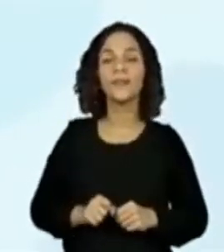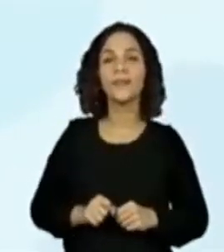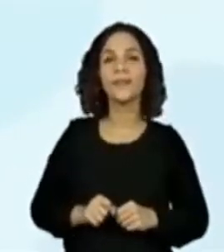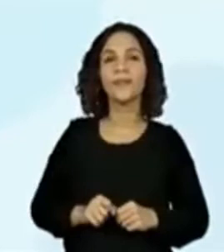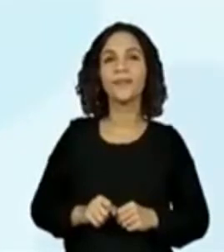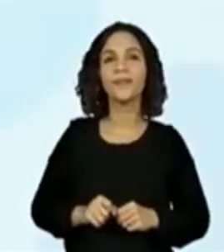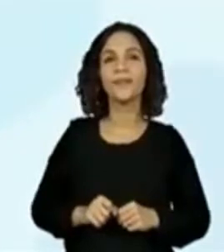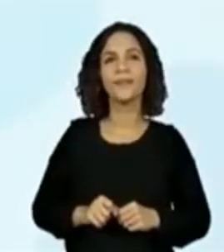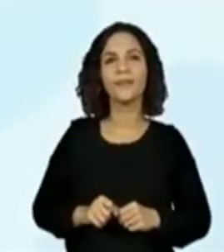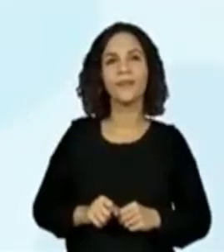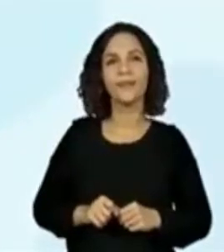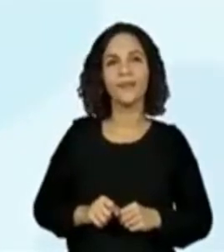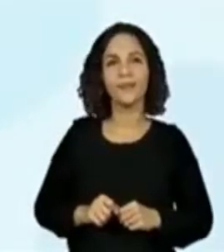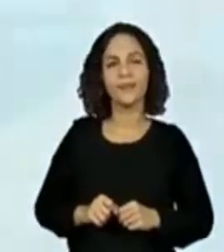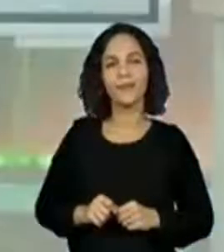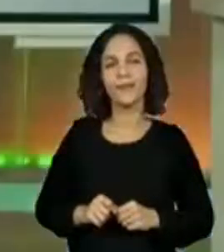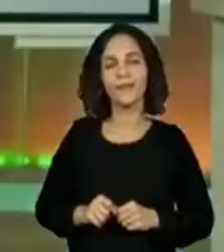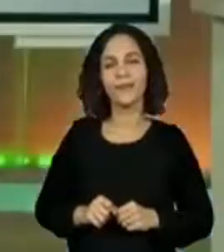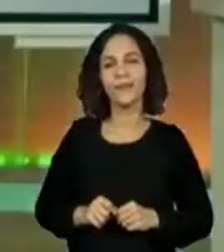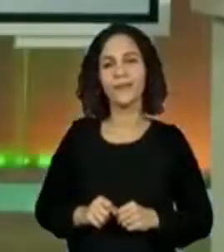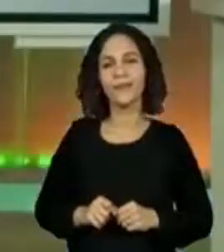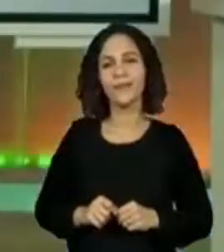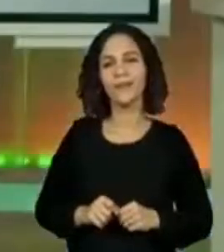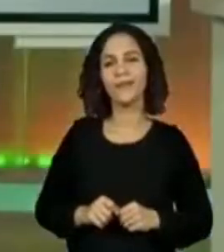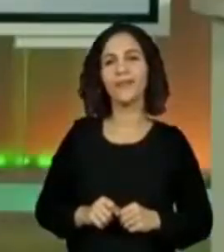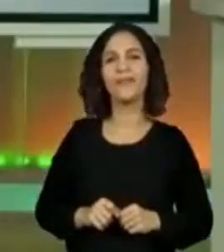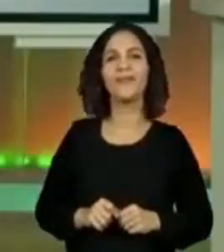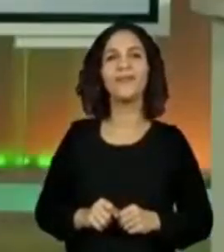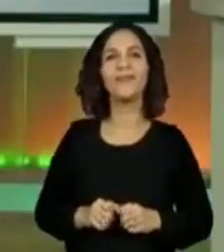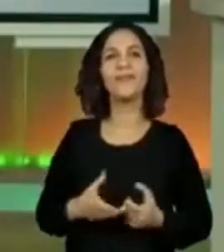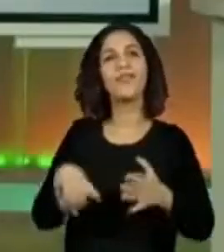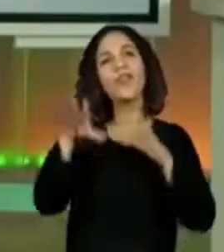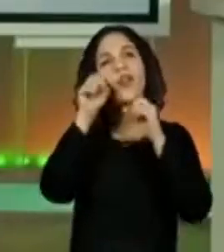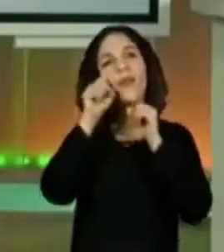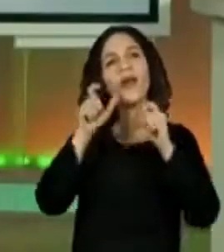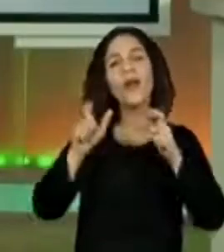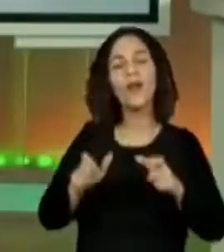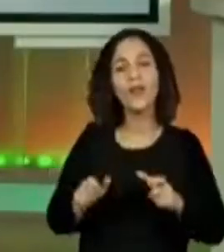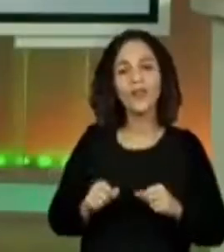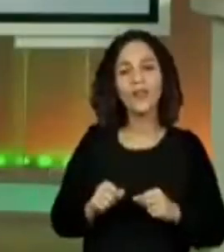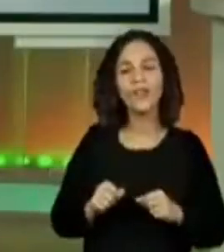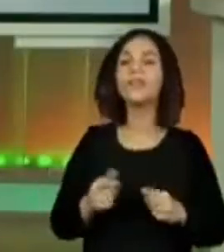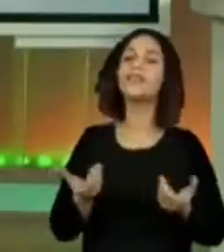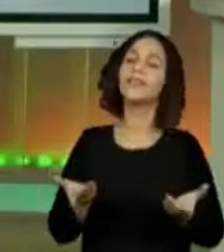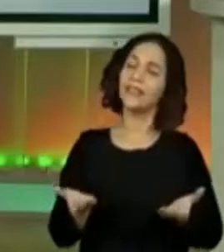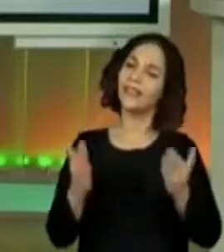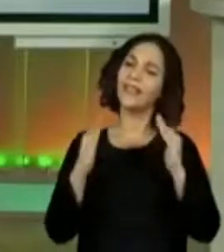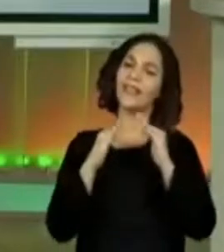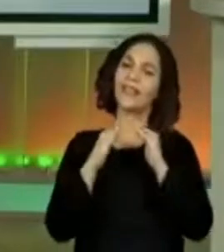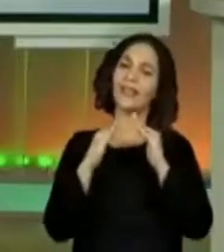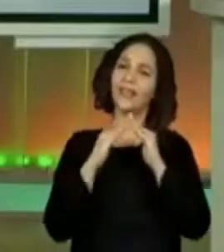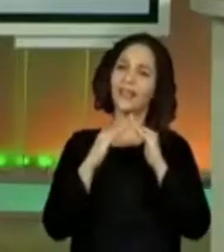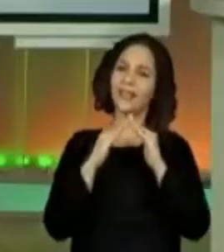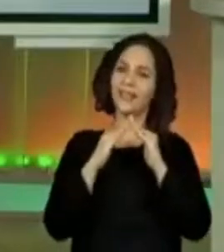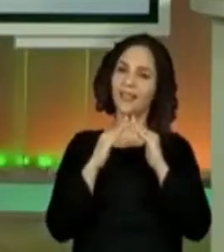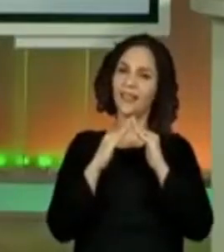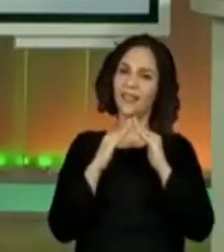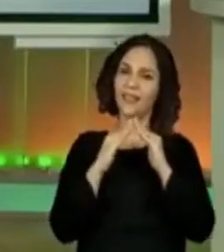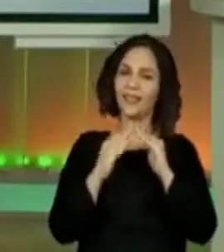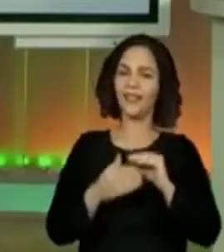Vamos ver. A gente dorme aonde? Na nossa casa. Então,